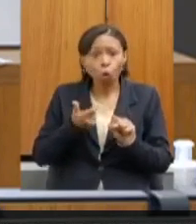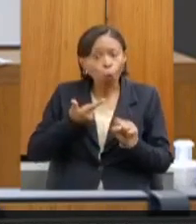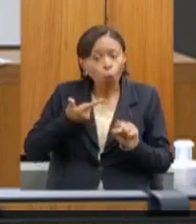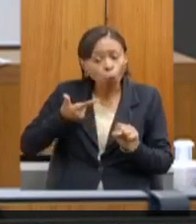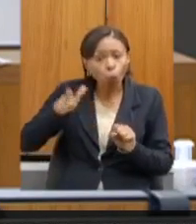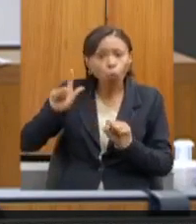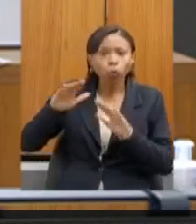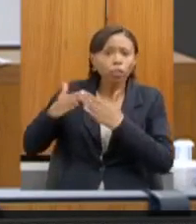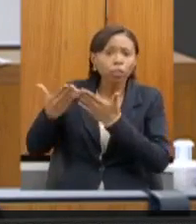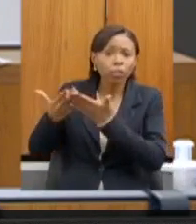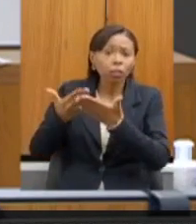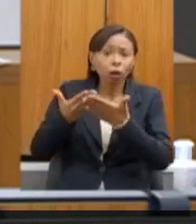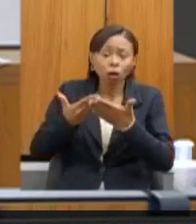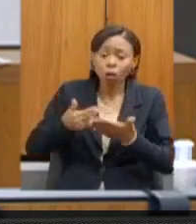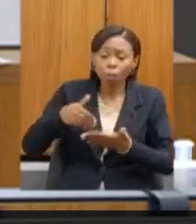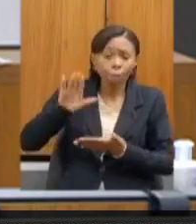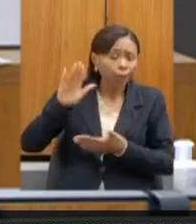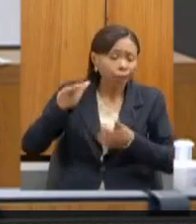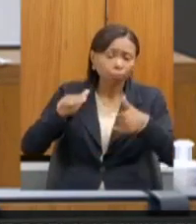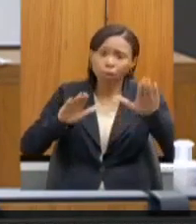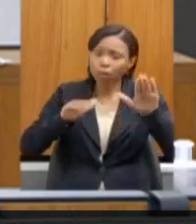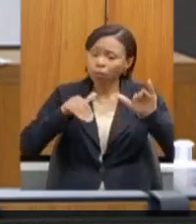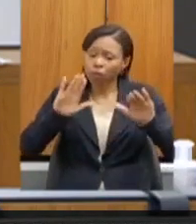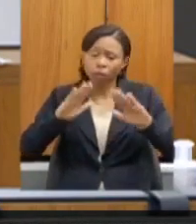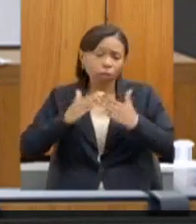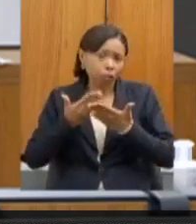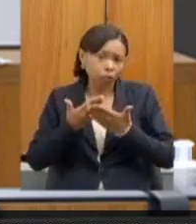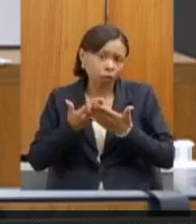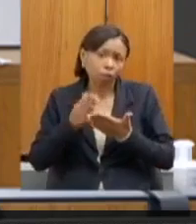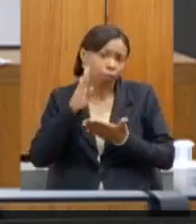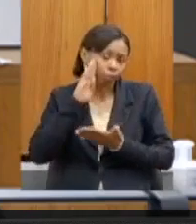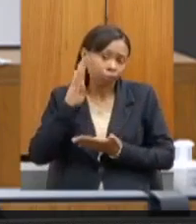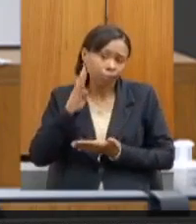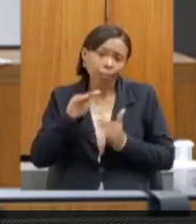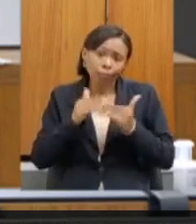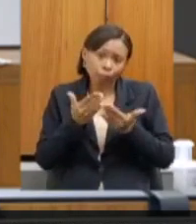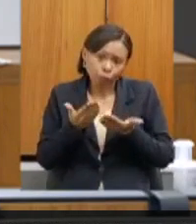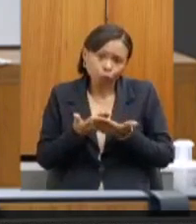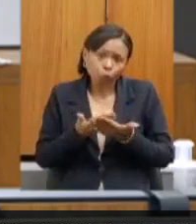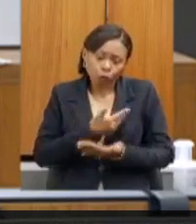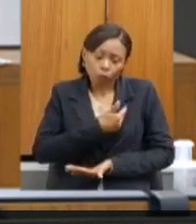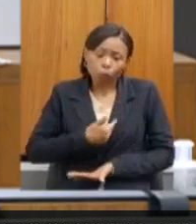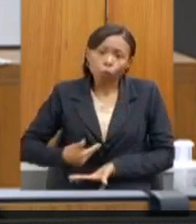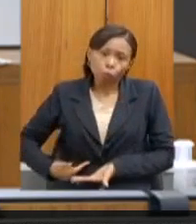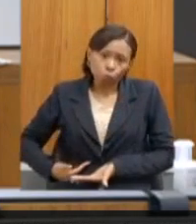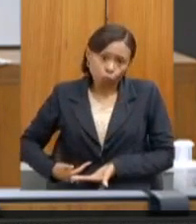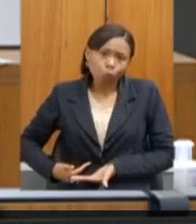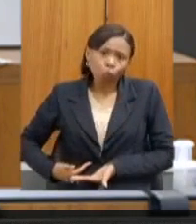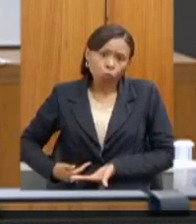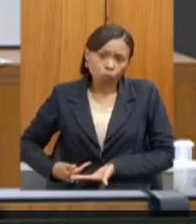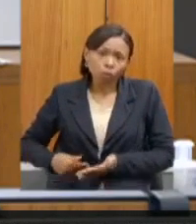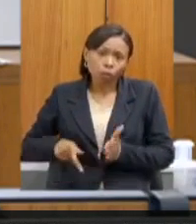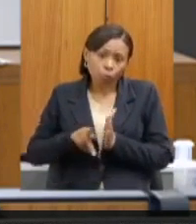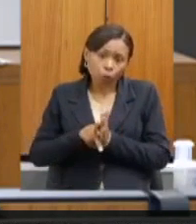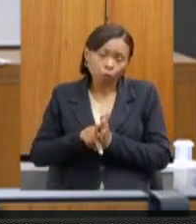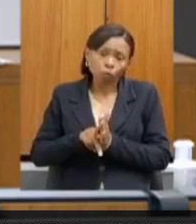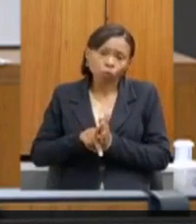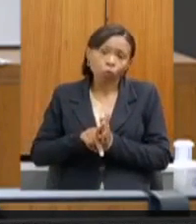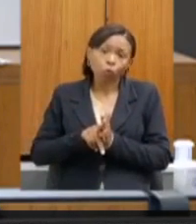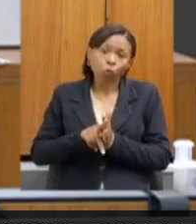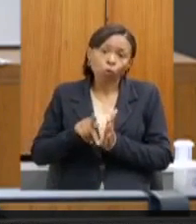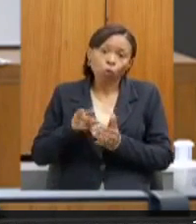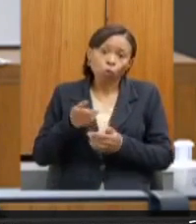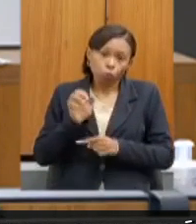especialmente dentro das próprias escolas públicas, das escolas estaduais, que são geridas pelo governo do Estado.